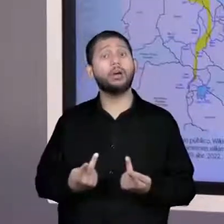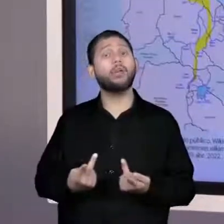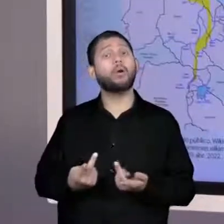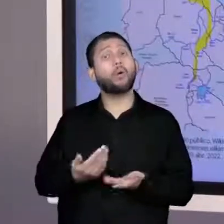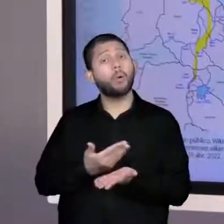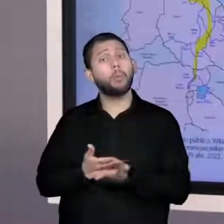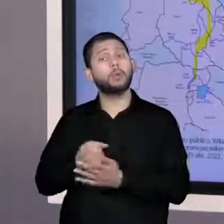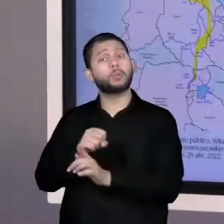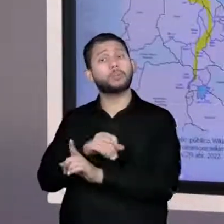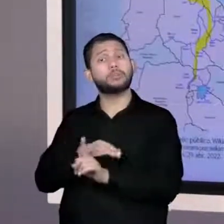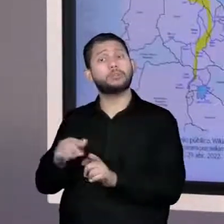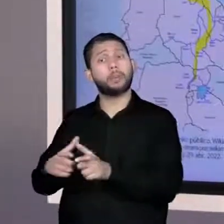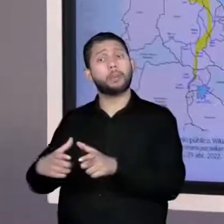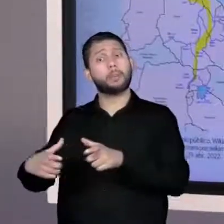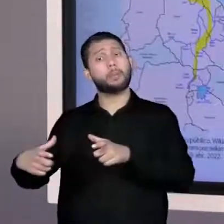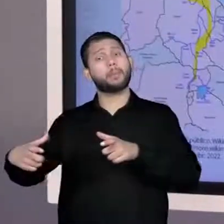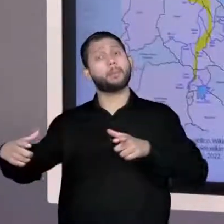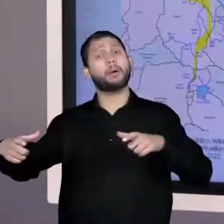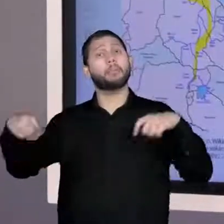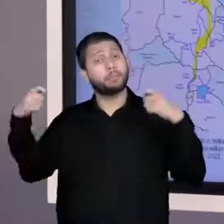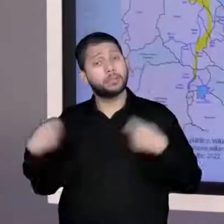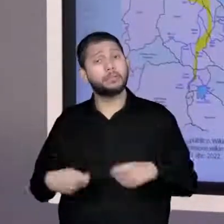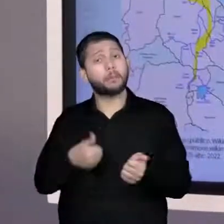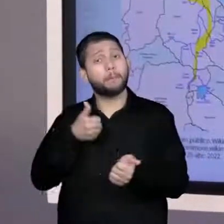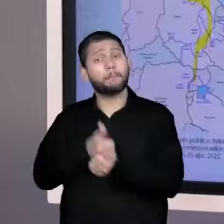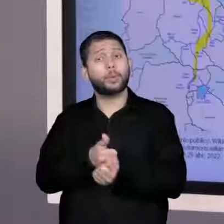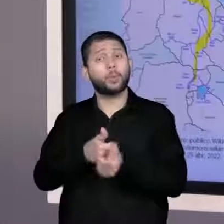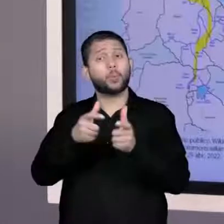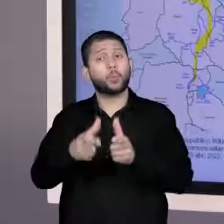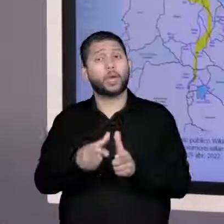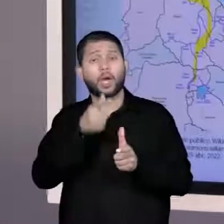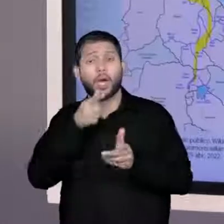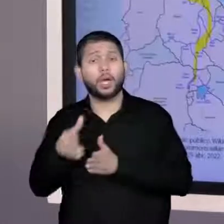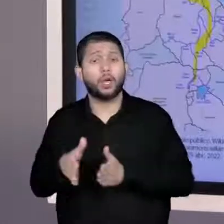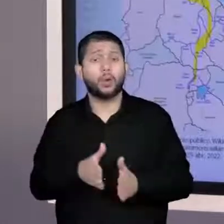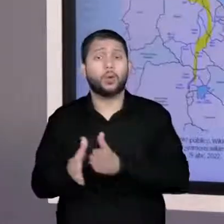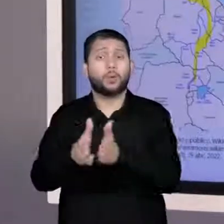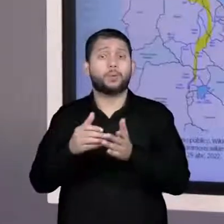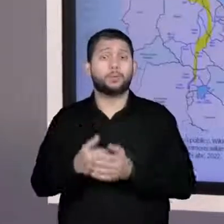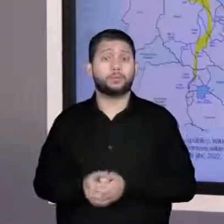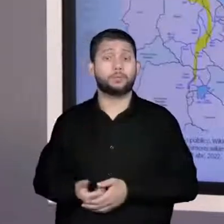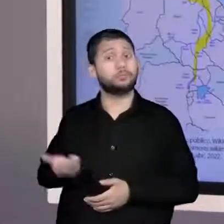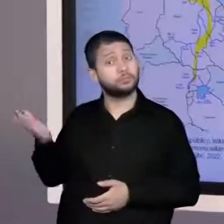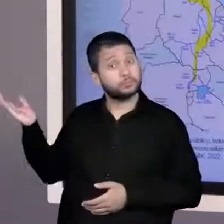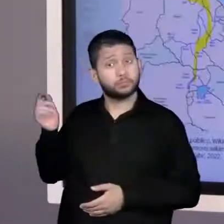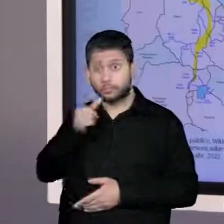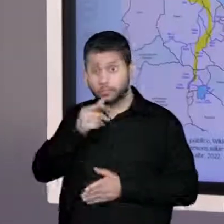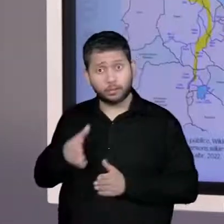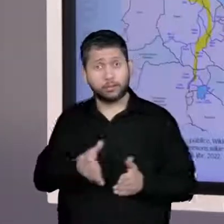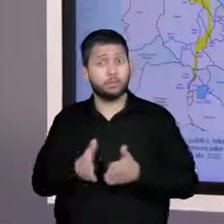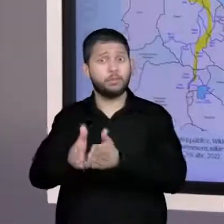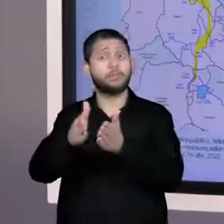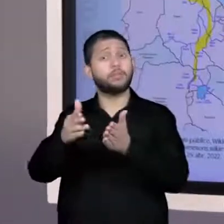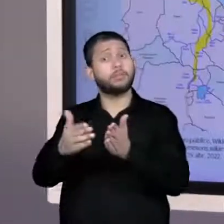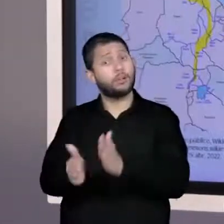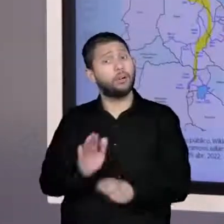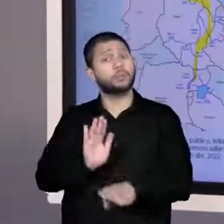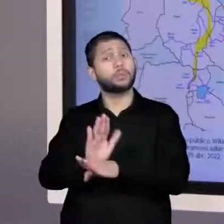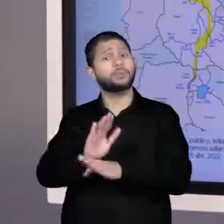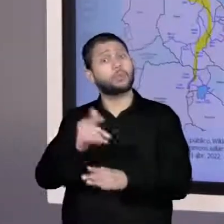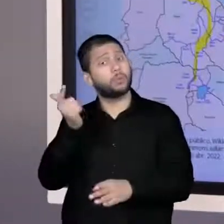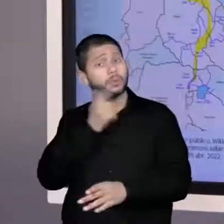de rio. E a trouxe aí o rio Nilo como um grande exemplo das primeiras sociedades que foram